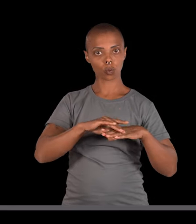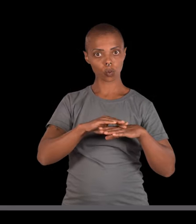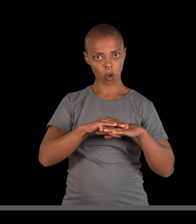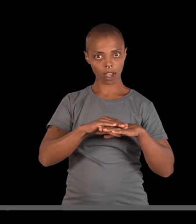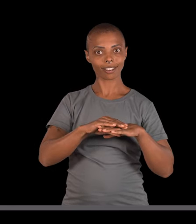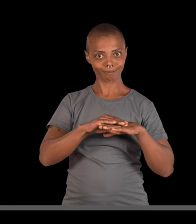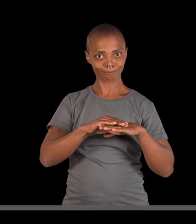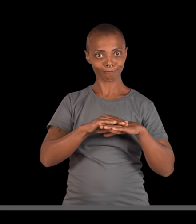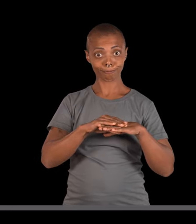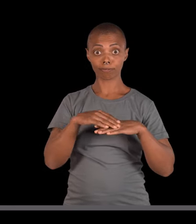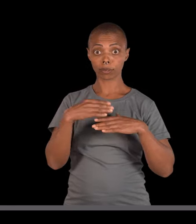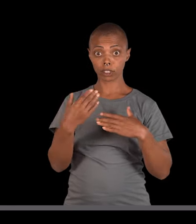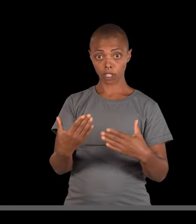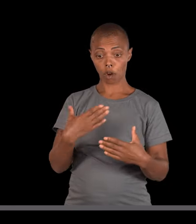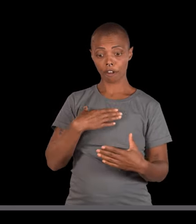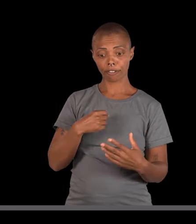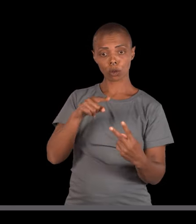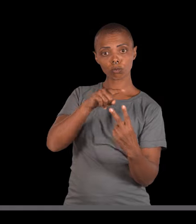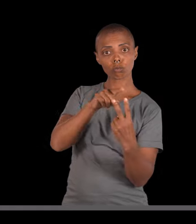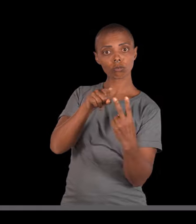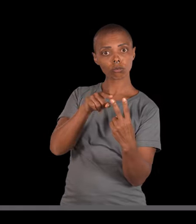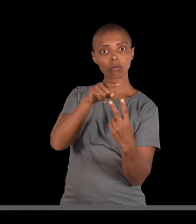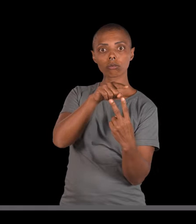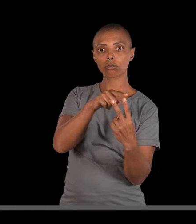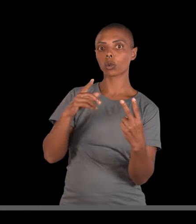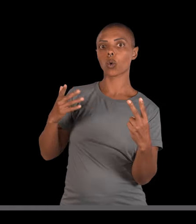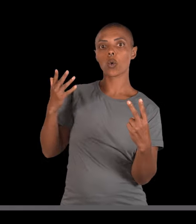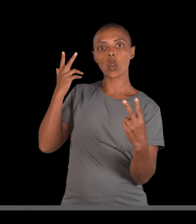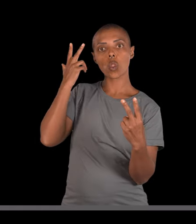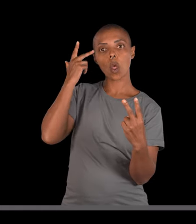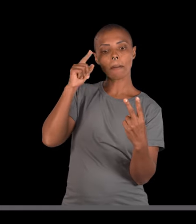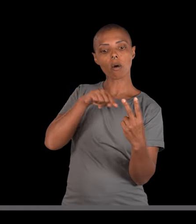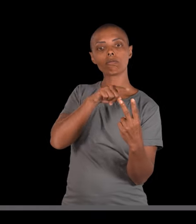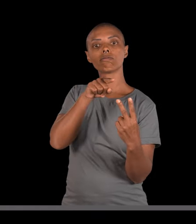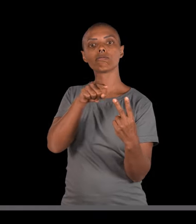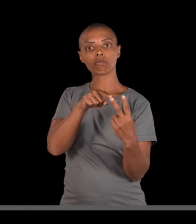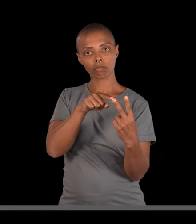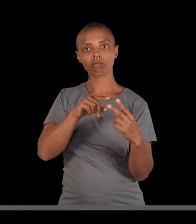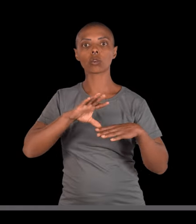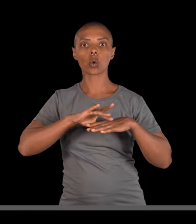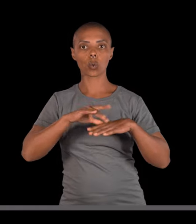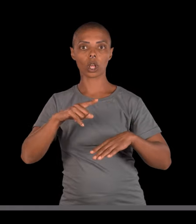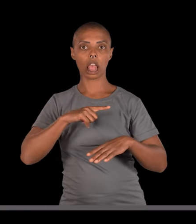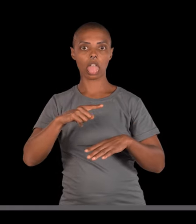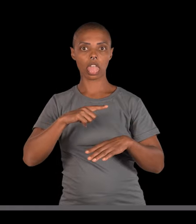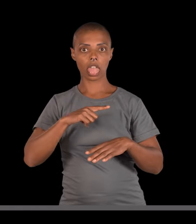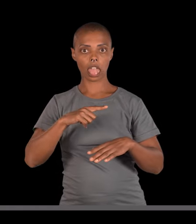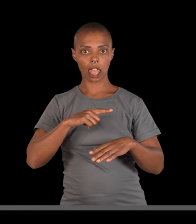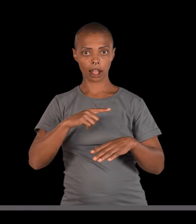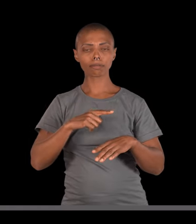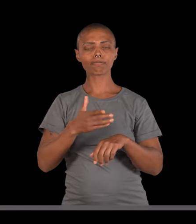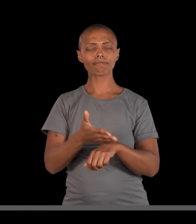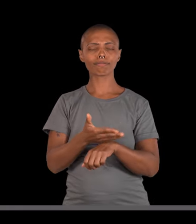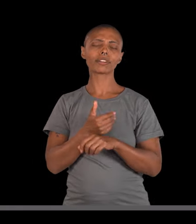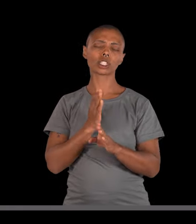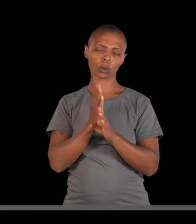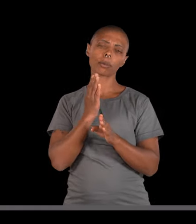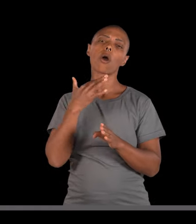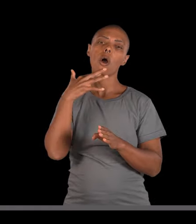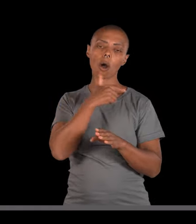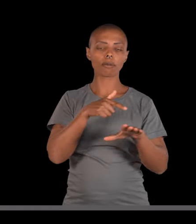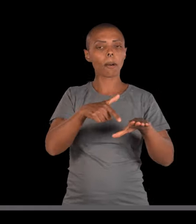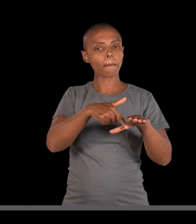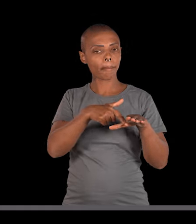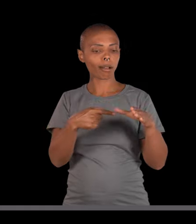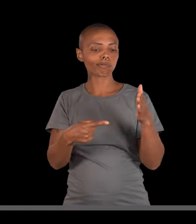seja, um dos filhos nasceu sem fibrose cística e o outro nasceu com fibrose cística. Que foram diagnosticados